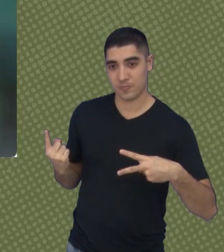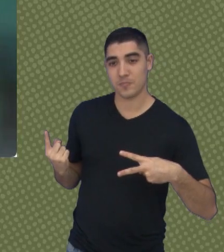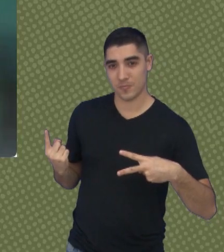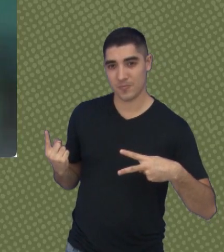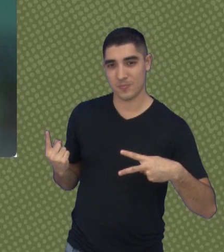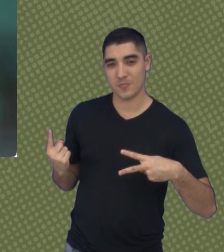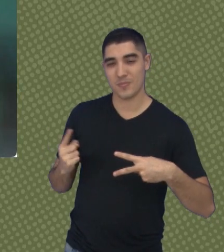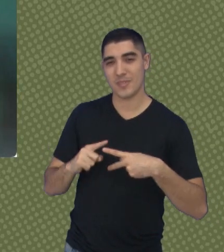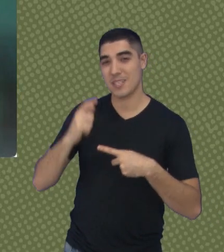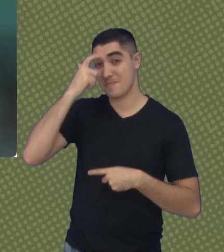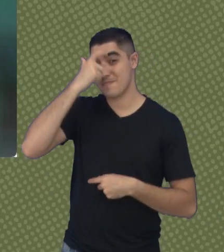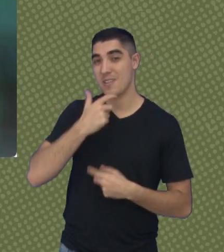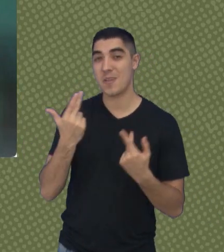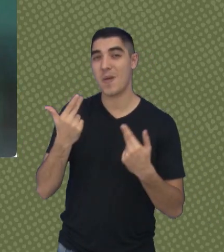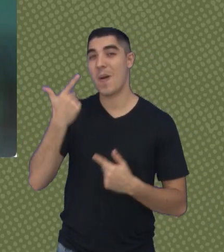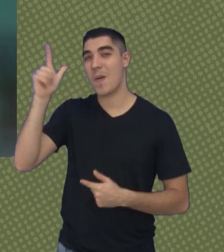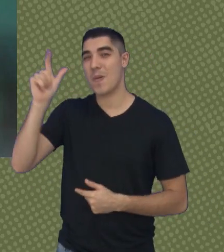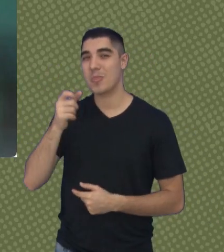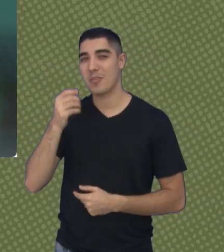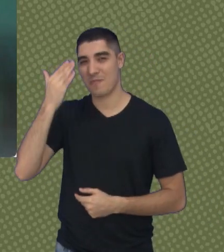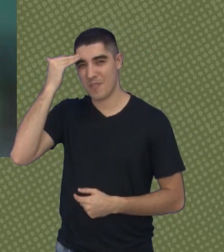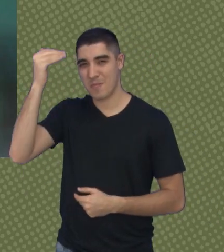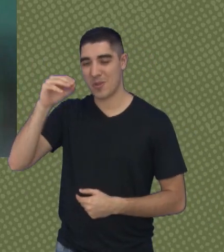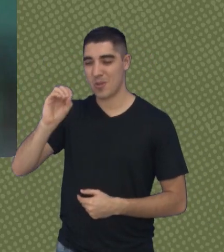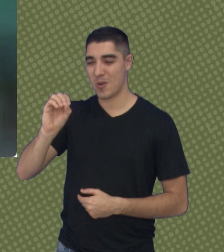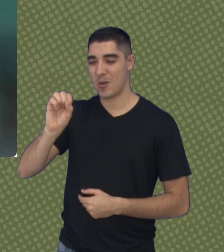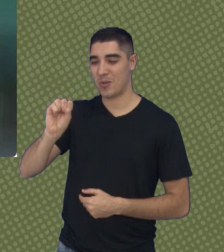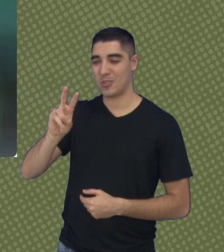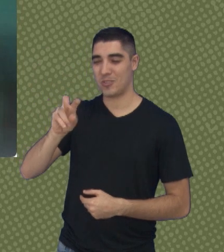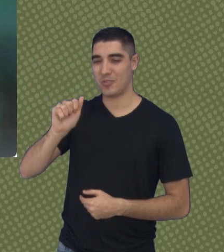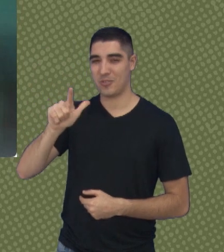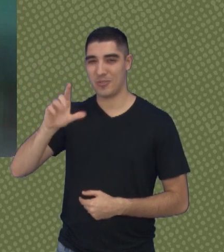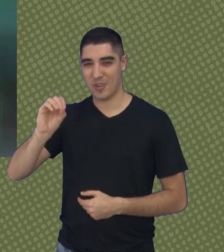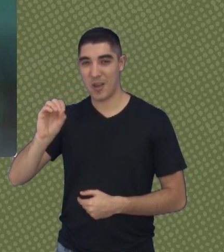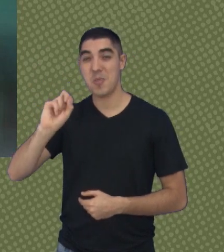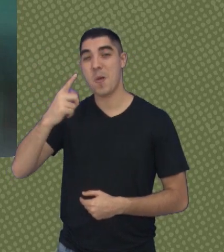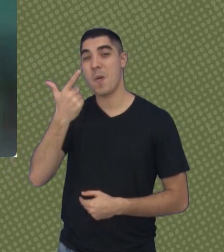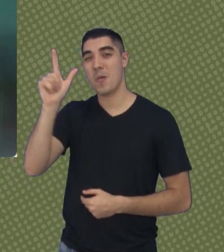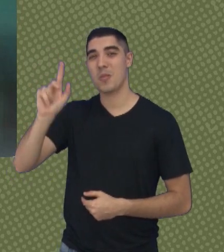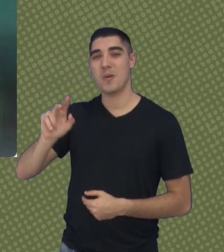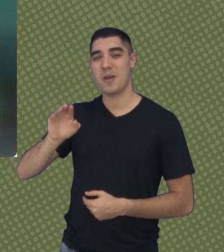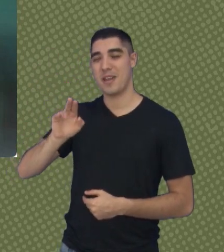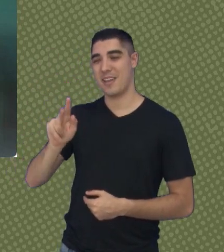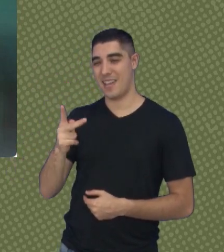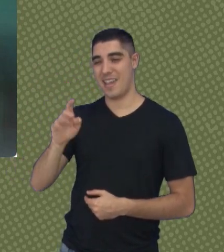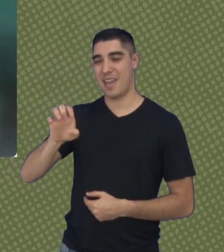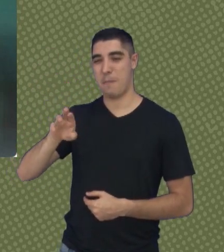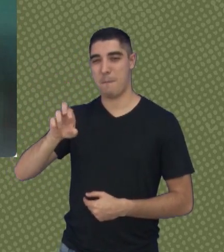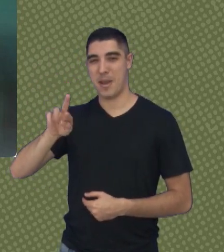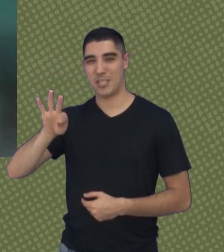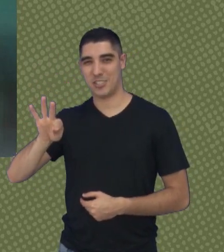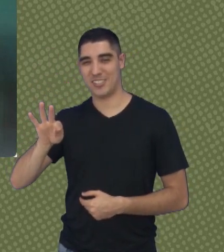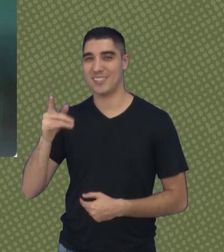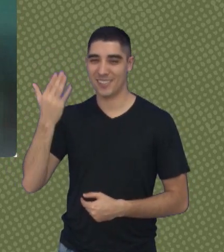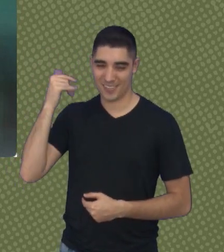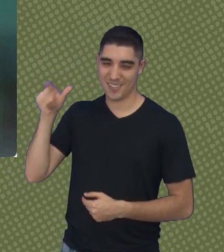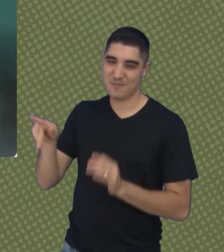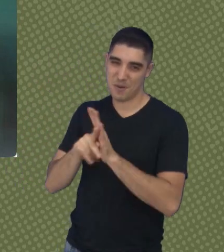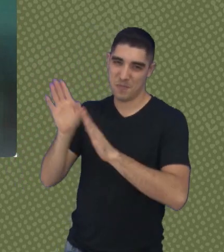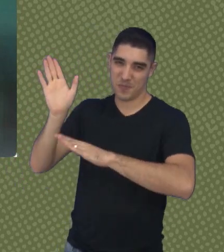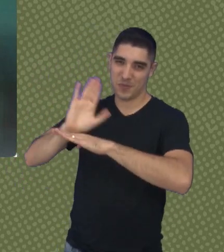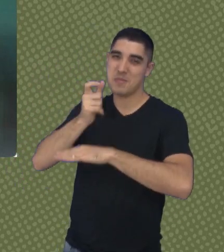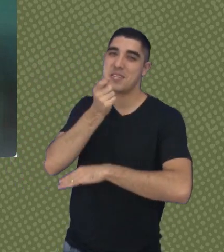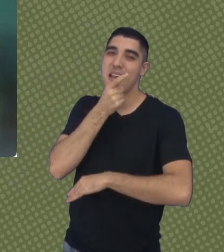sósia do Oswaldo Montenegro, também visto de costas, parece o doutor Hermit Brauldo, de volta para o futuro, meio estragado, é verdade, mas o Sérgio Guedes,